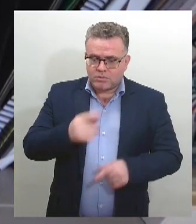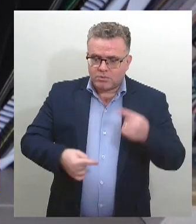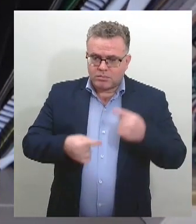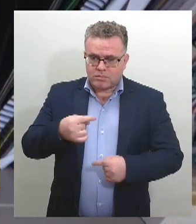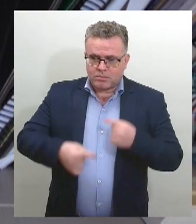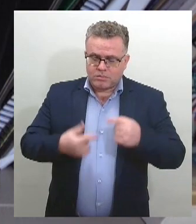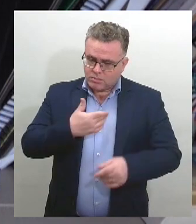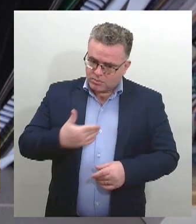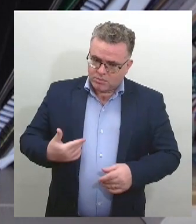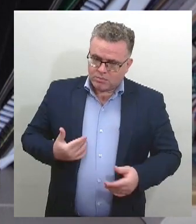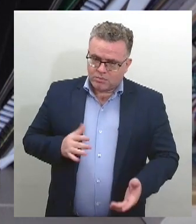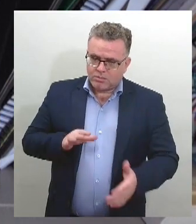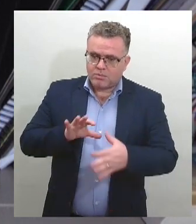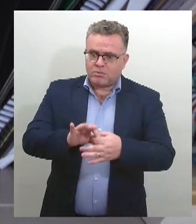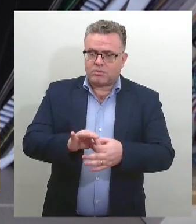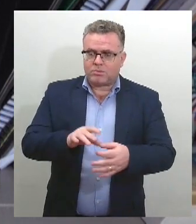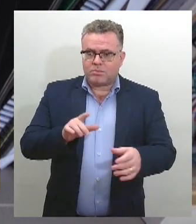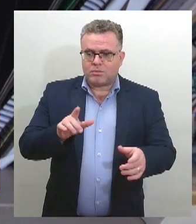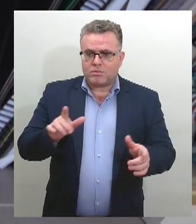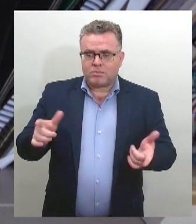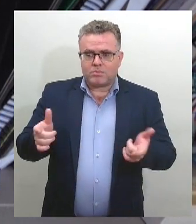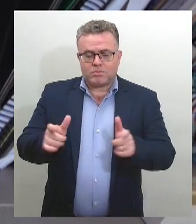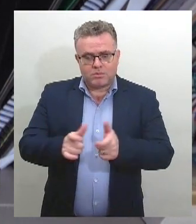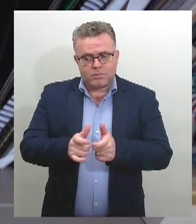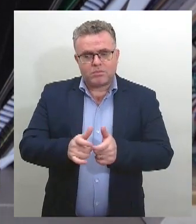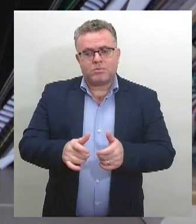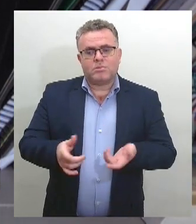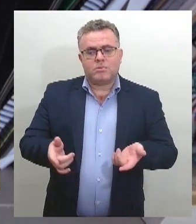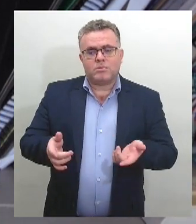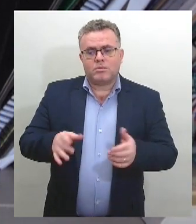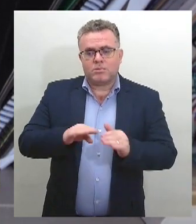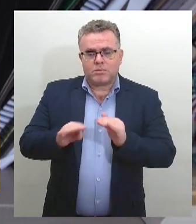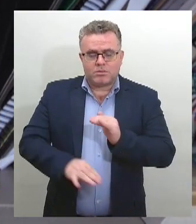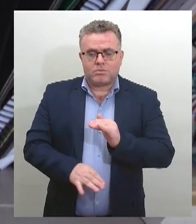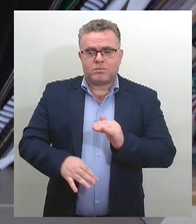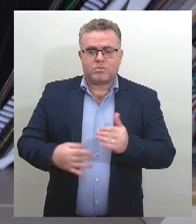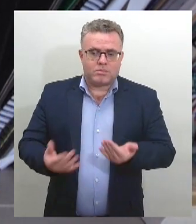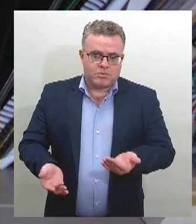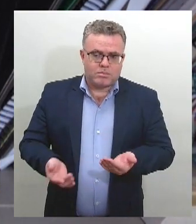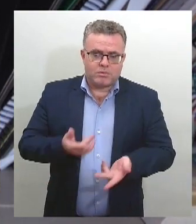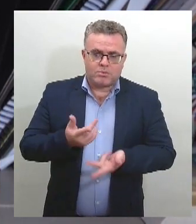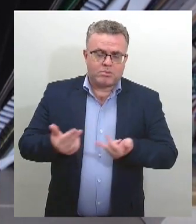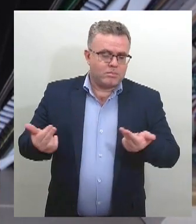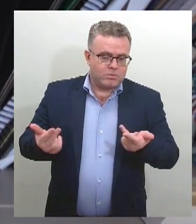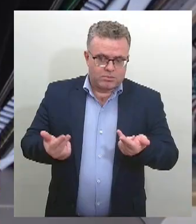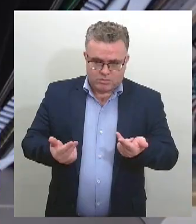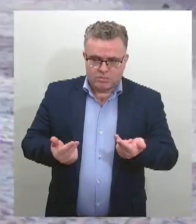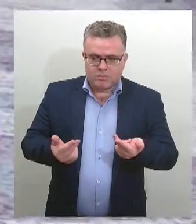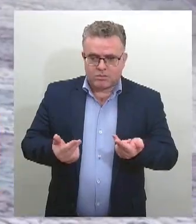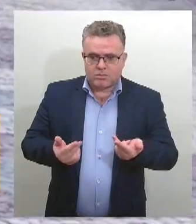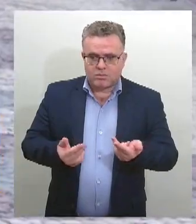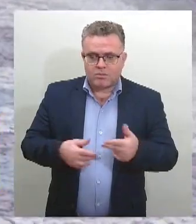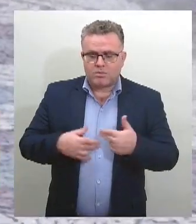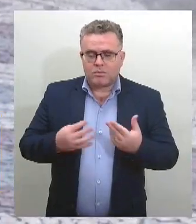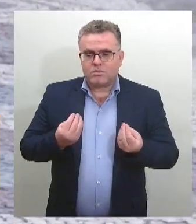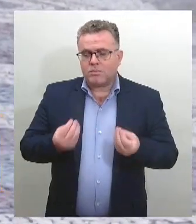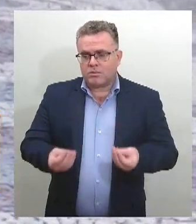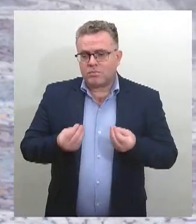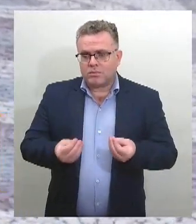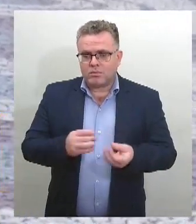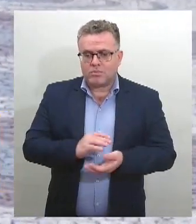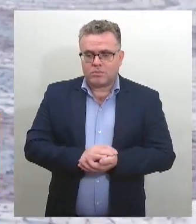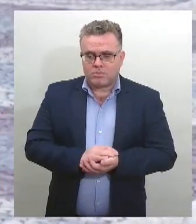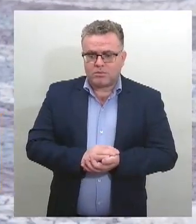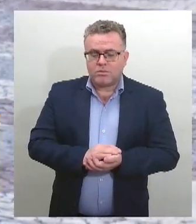a reduzir as desigualdades e as disparidades raciais e promover a melhoria da qualidade de vida da população negra. A legislação